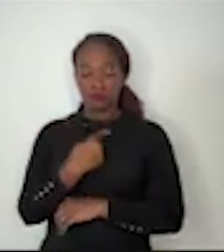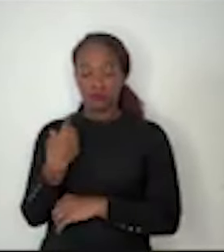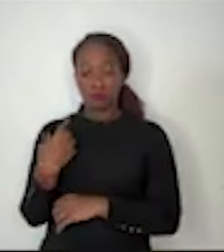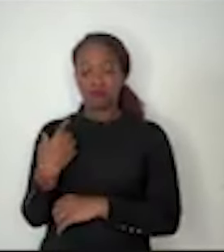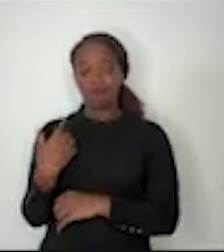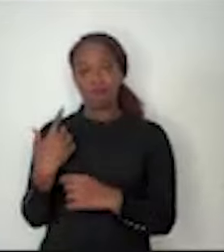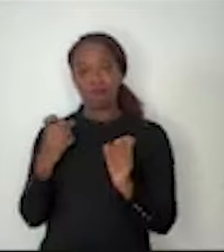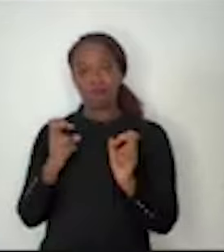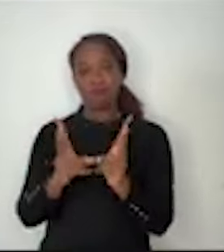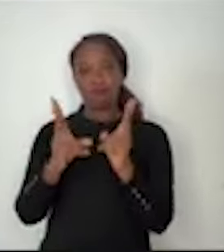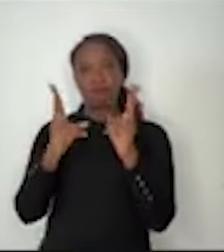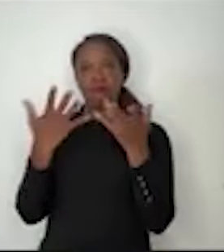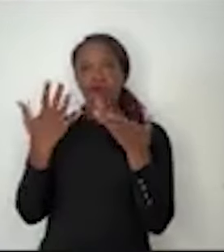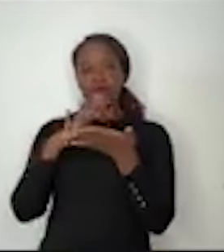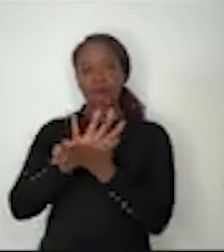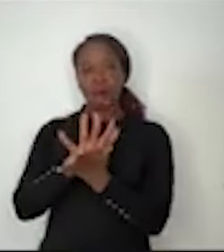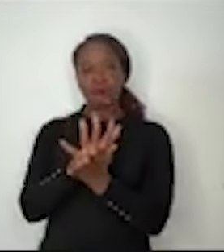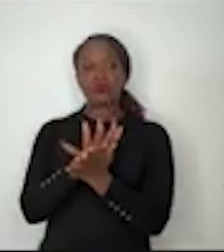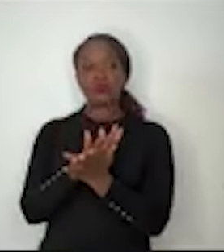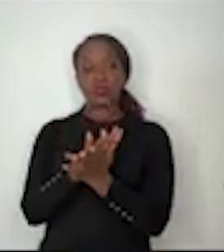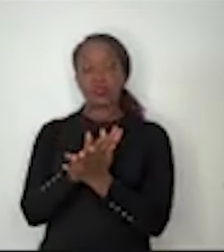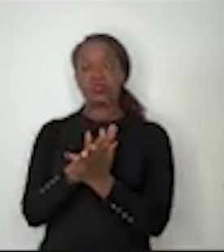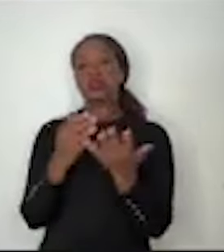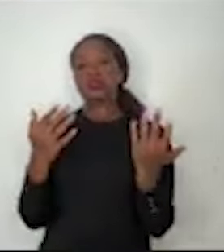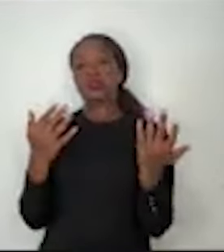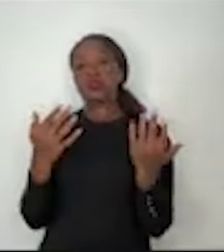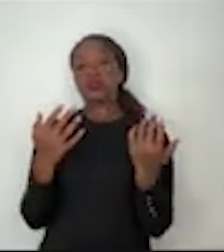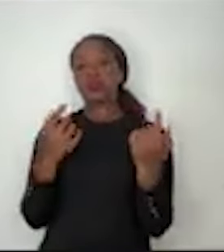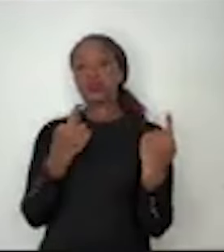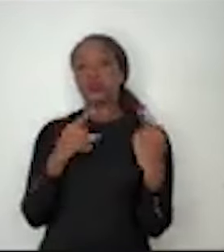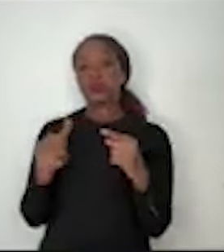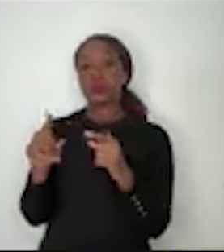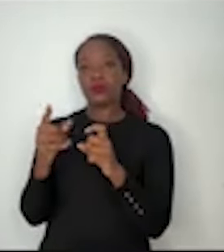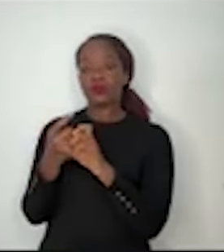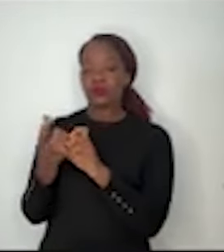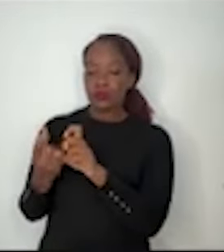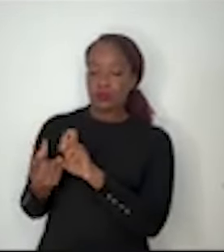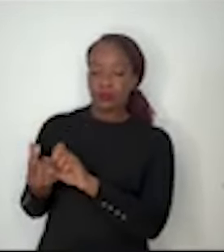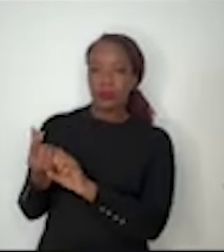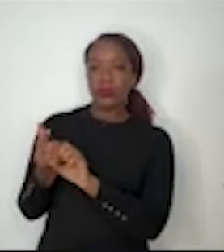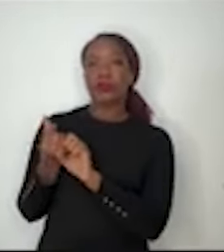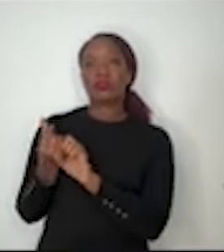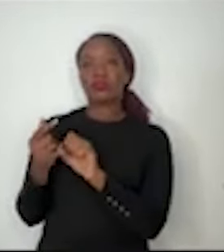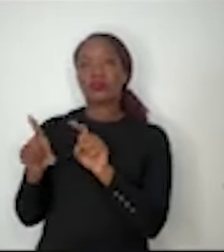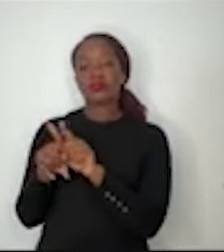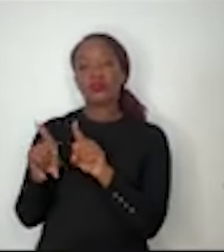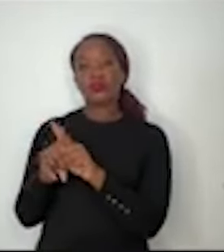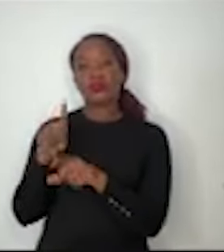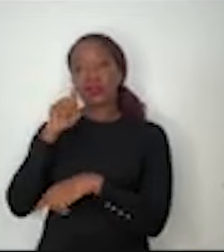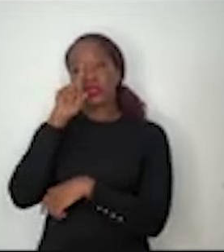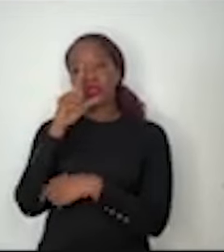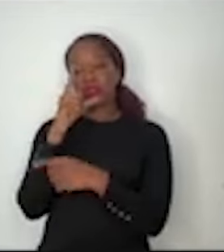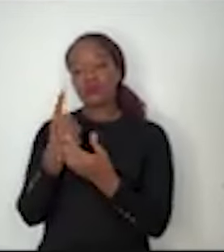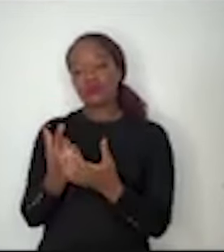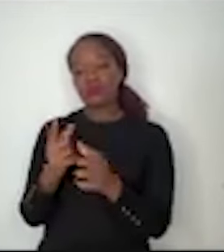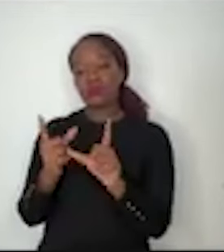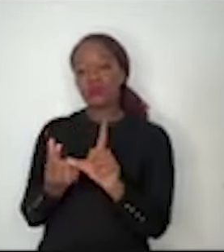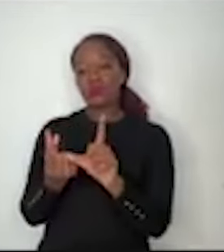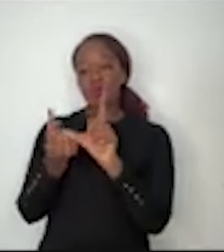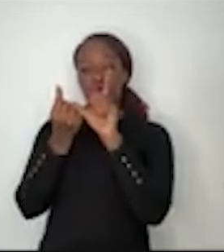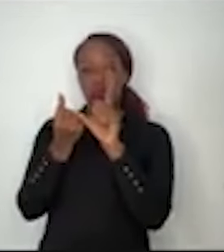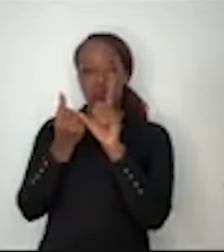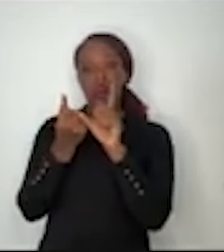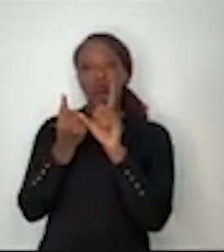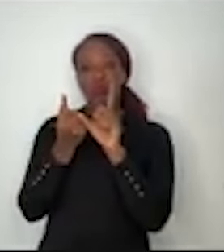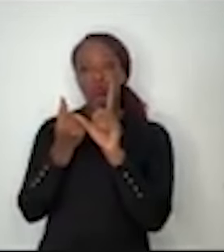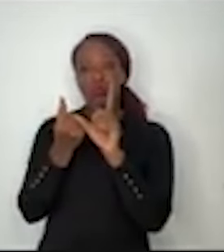a livre iniciativa, contra o empreendedorismo, contra o risco e em relação ao lucro. Uma coisa interessante no Brasil, quando uma